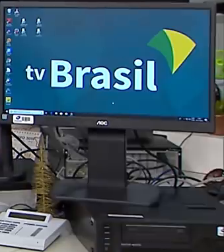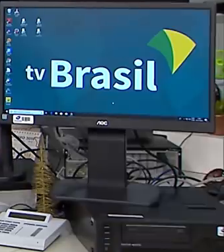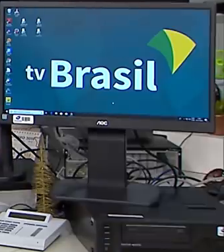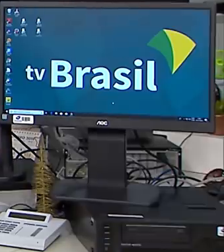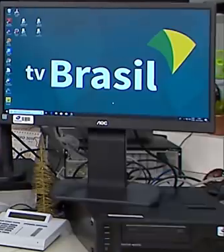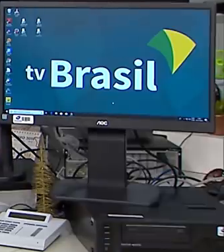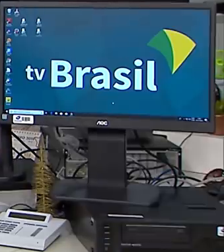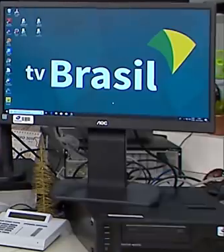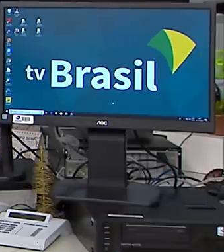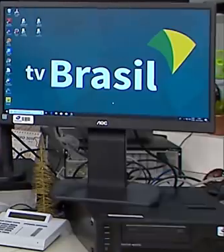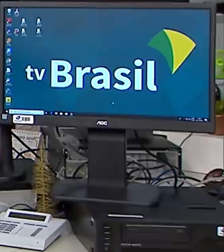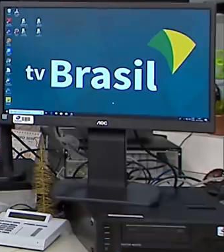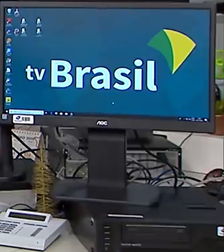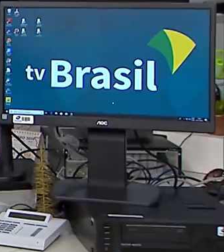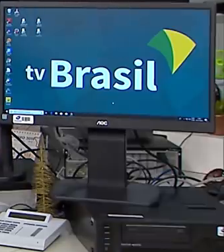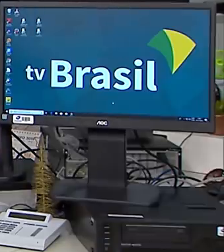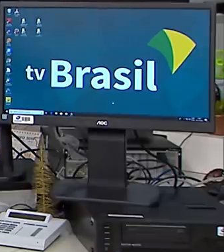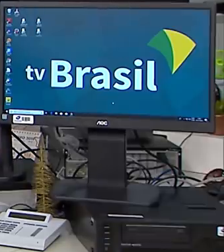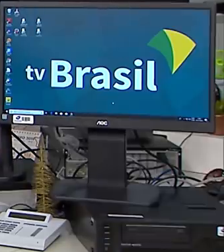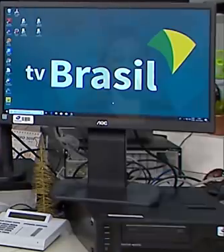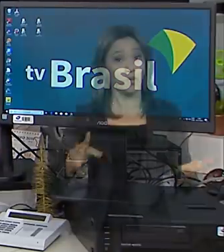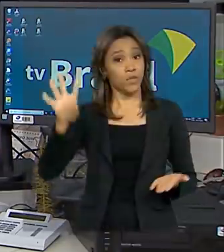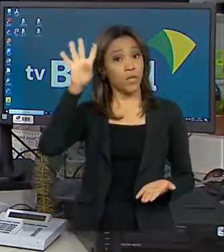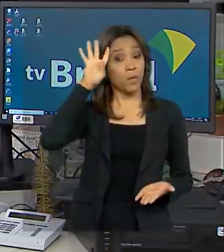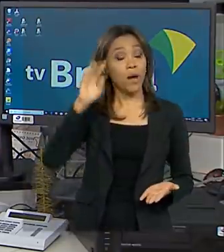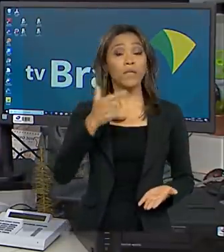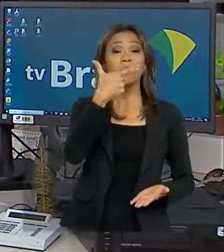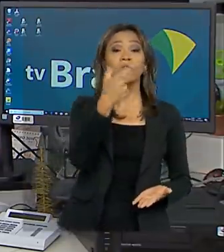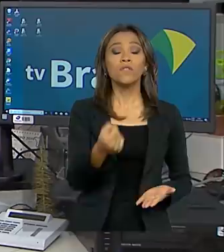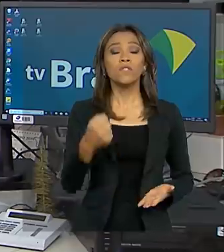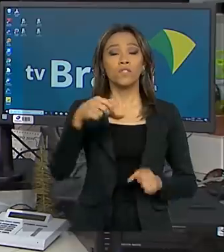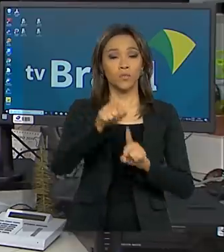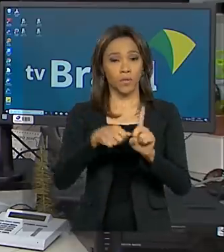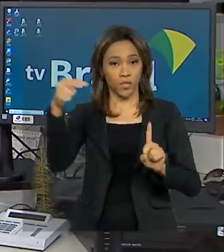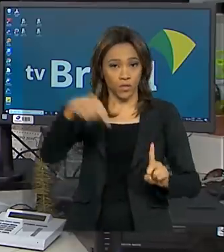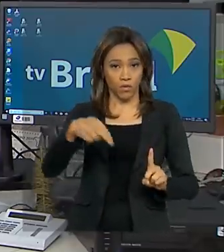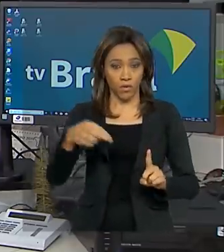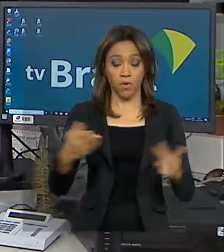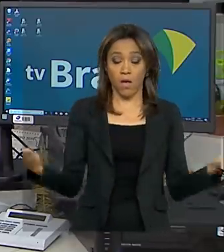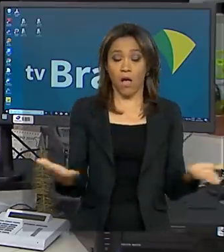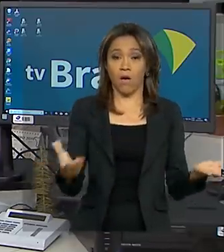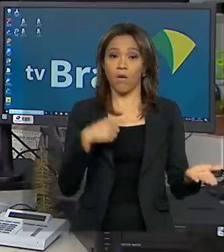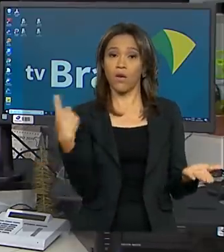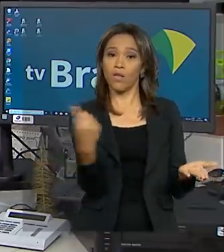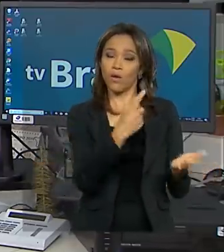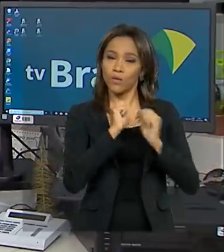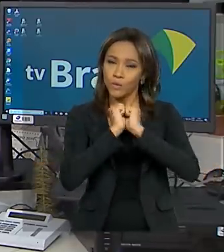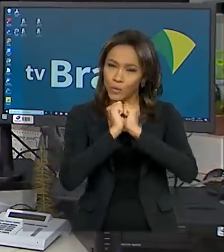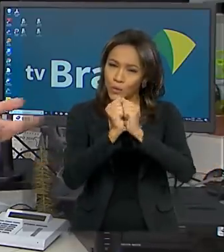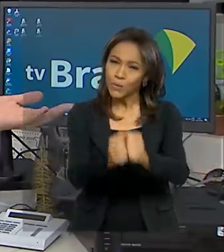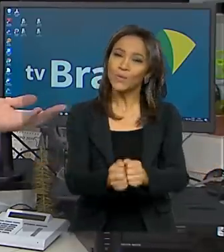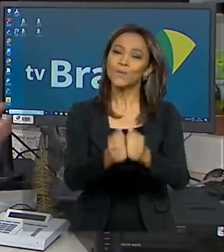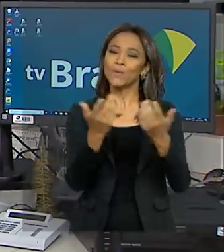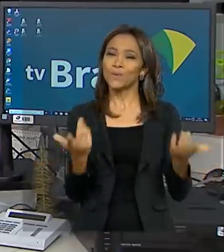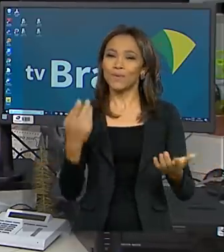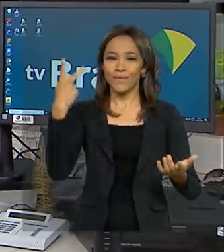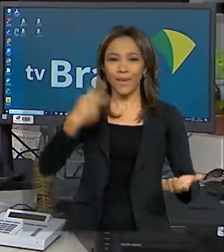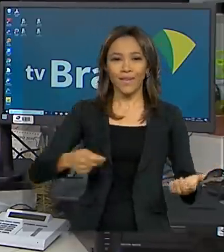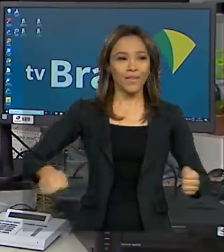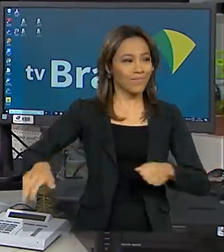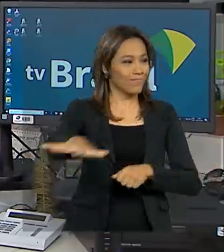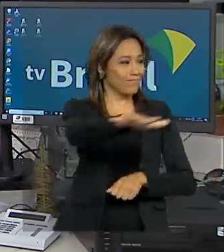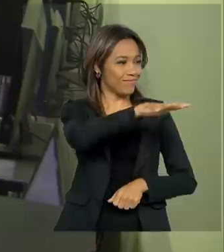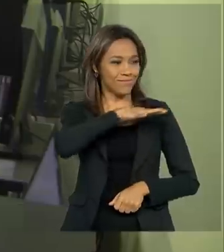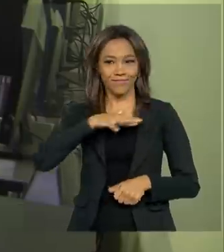Olá, bom dia pra você. Hoje é quarta-feira, 20 de novembro. A partir de agora, estamos juntos no Brasil em dia, direto da nossa